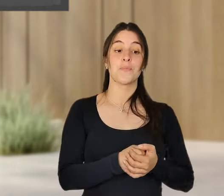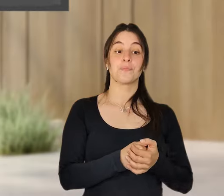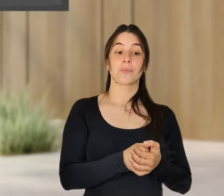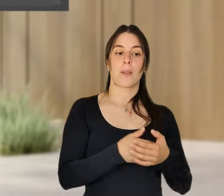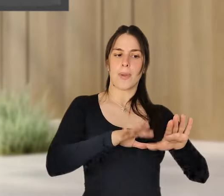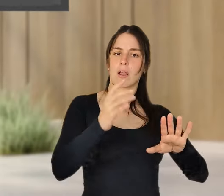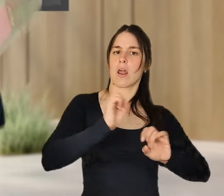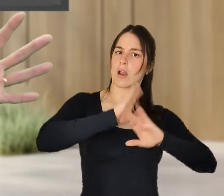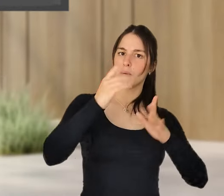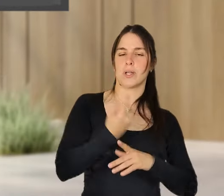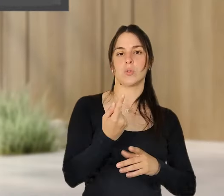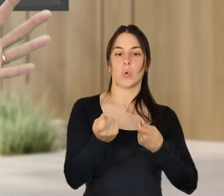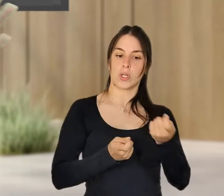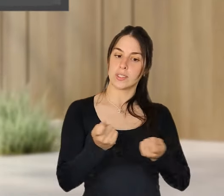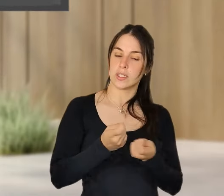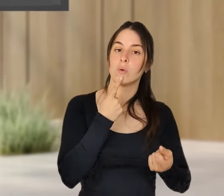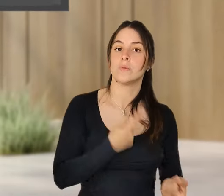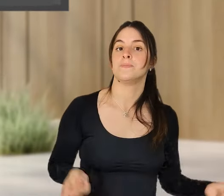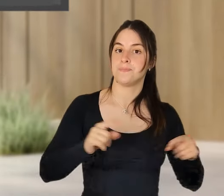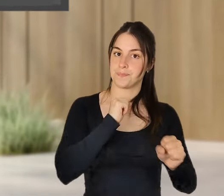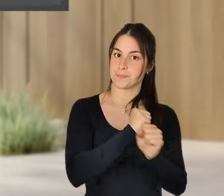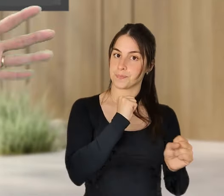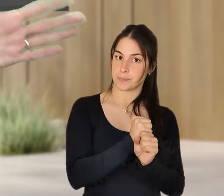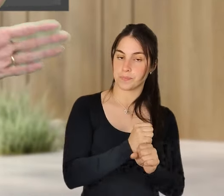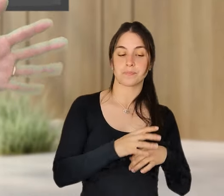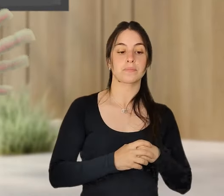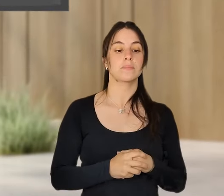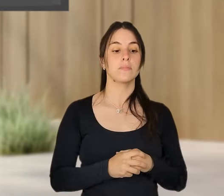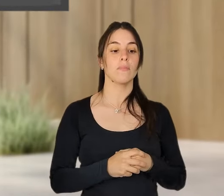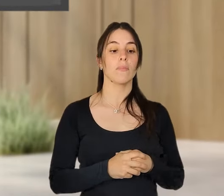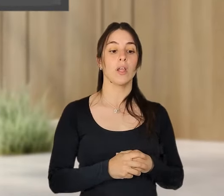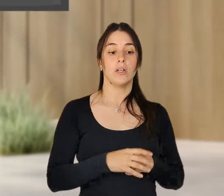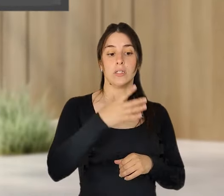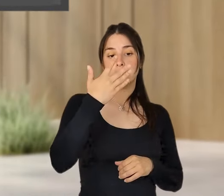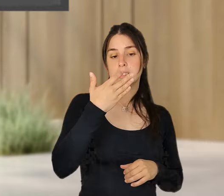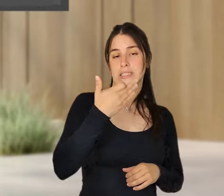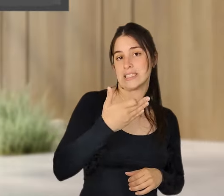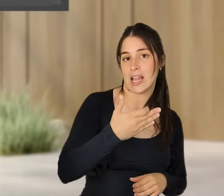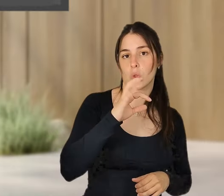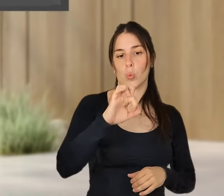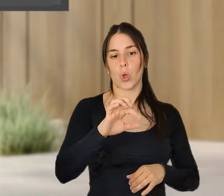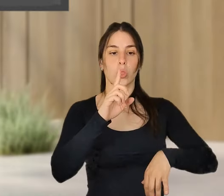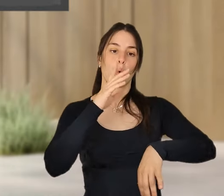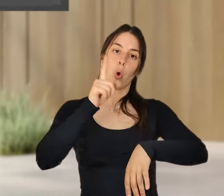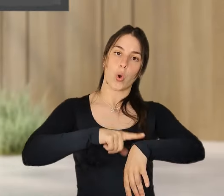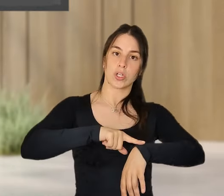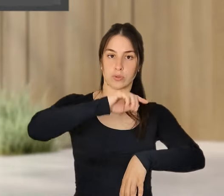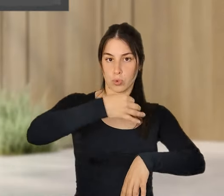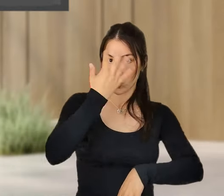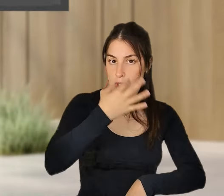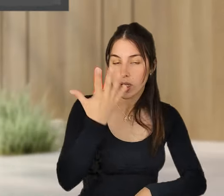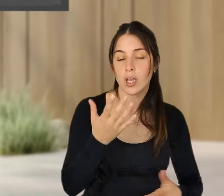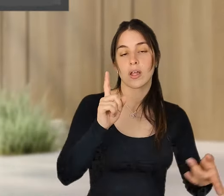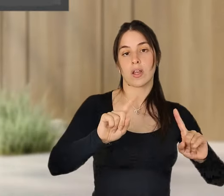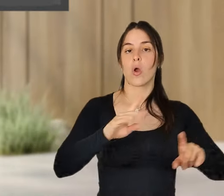reorganização do trabalho. Ao invés de trabalhar em cinco dias, sete horas por dia, passaram a trabalhar quatro dias por semana e a folgar a dias